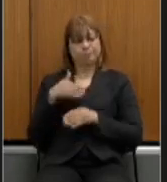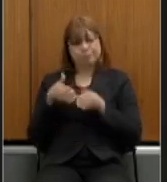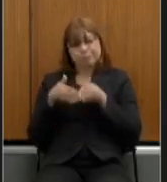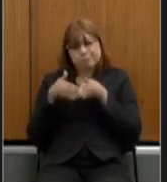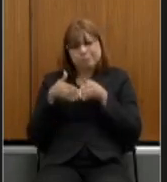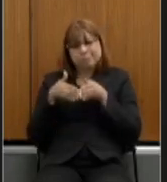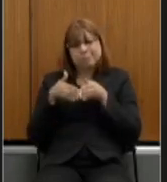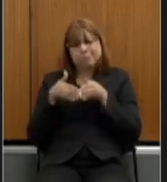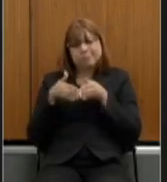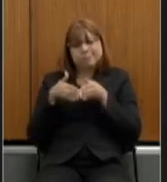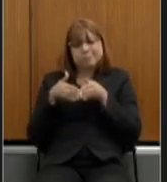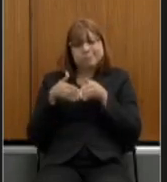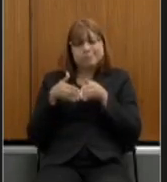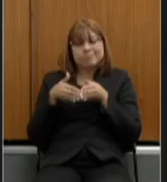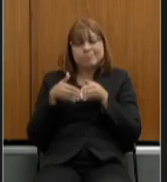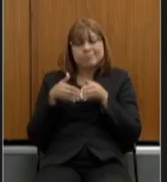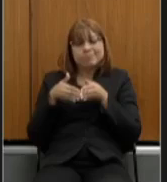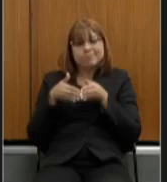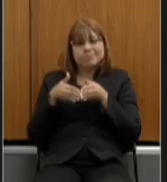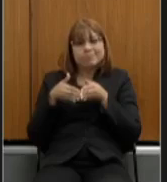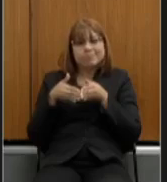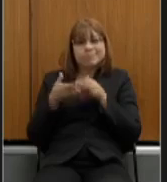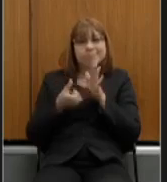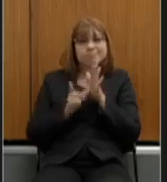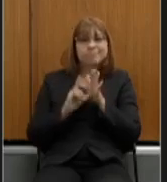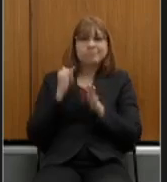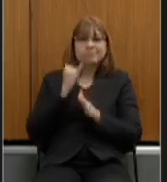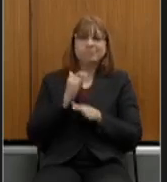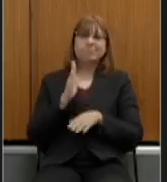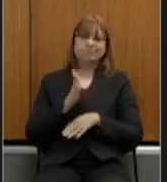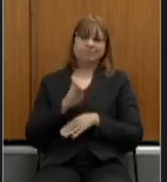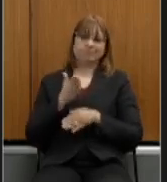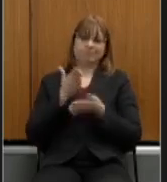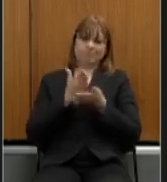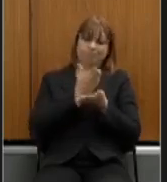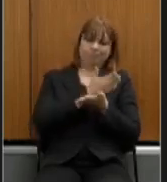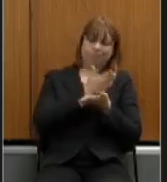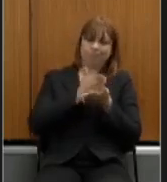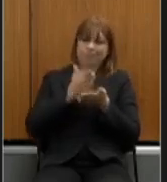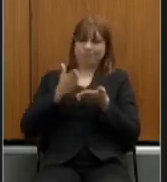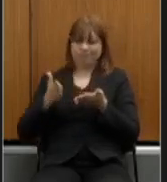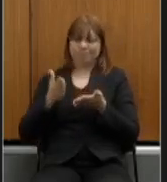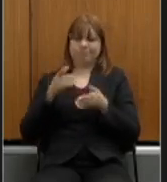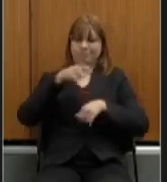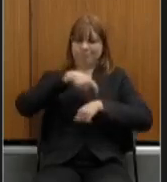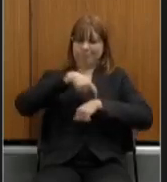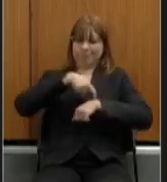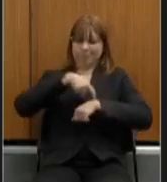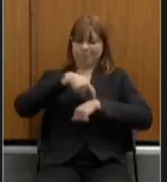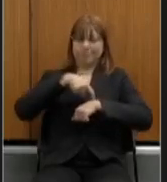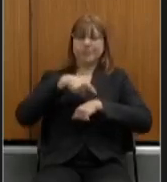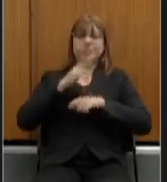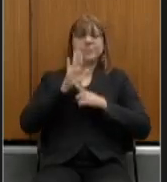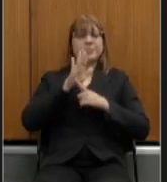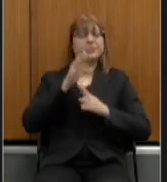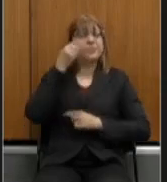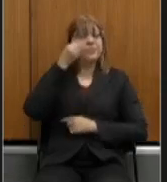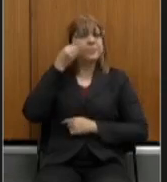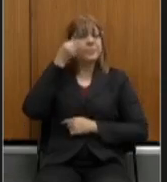Agostinho já anunciasse para dividir o nosso tempo disposição da experiência do